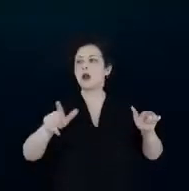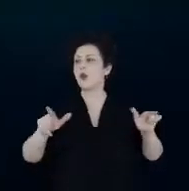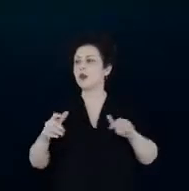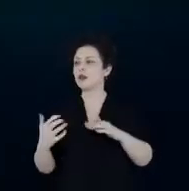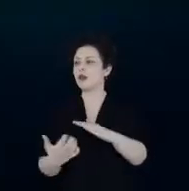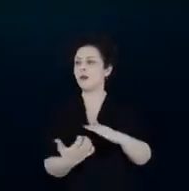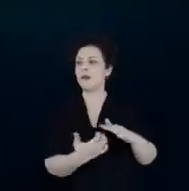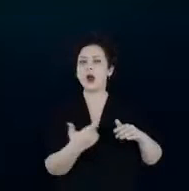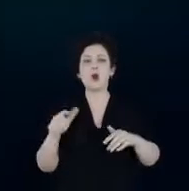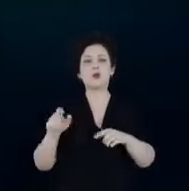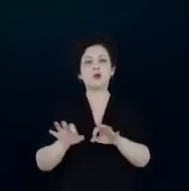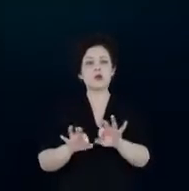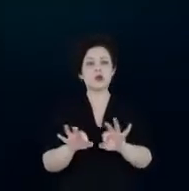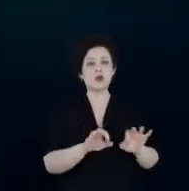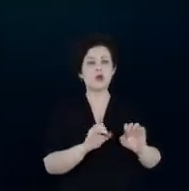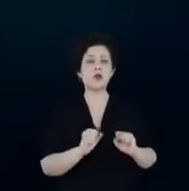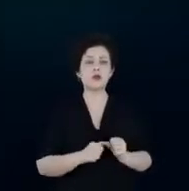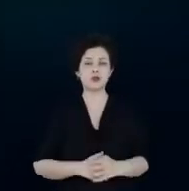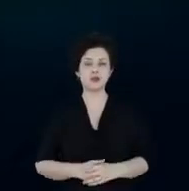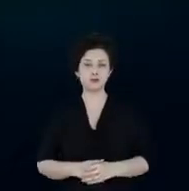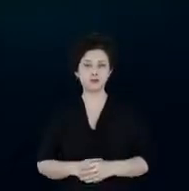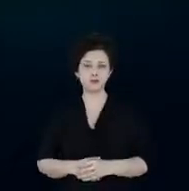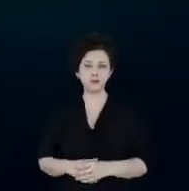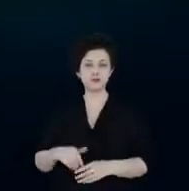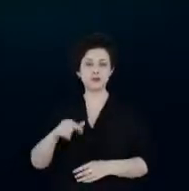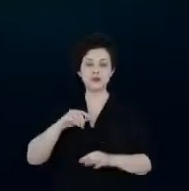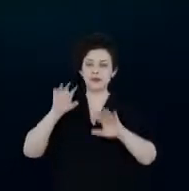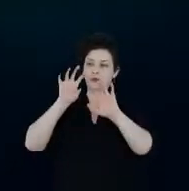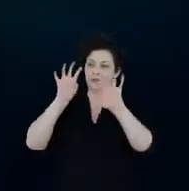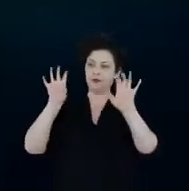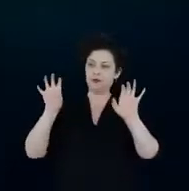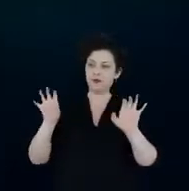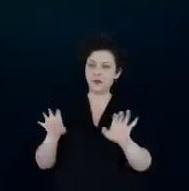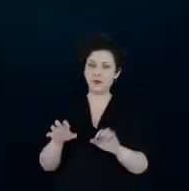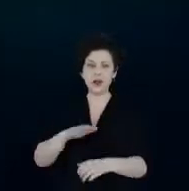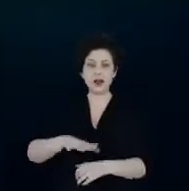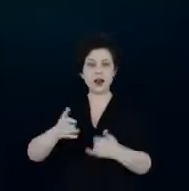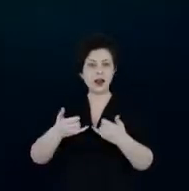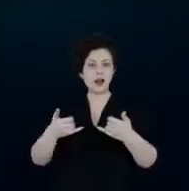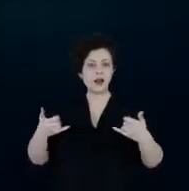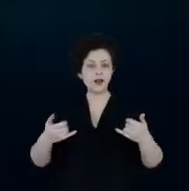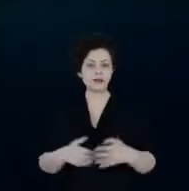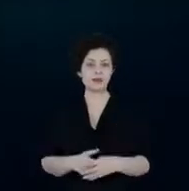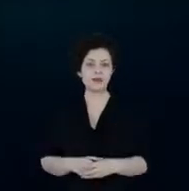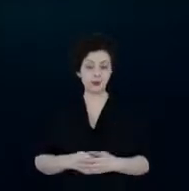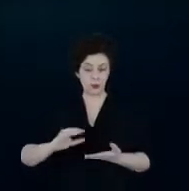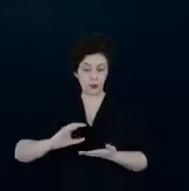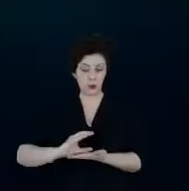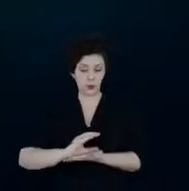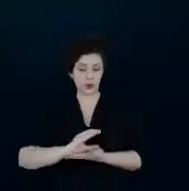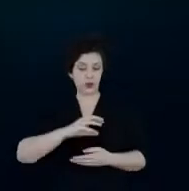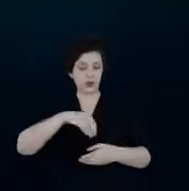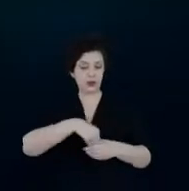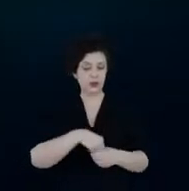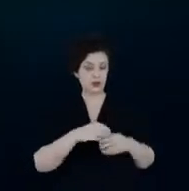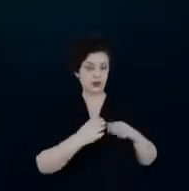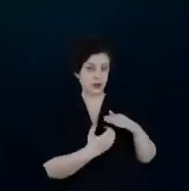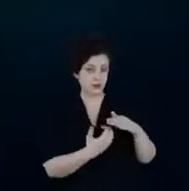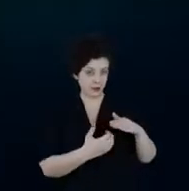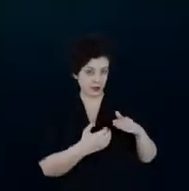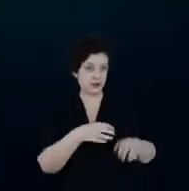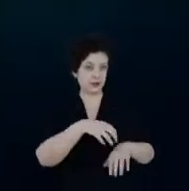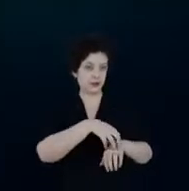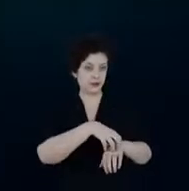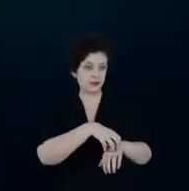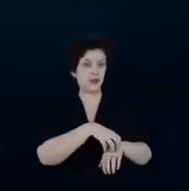outros projetos. Então, aqui a gente tem um arranjo institucional do setor elétrico, o recurso está nas empresas de energia elétrica, nas distribuidores de energia